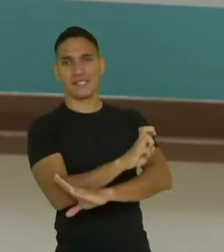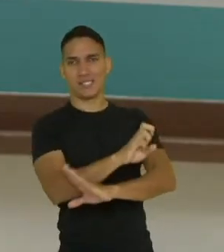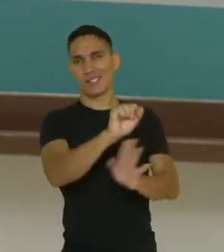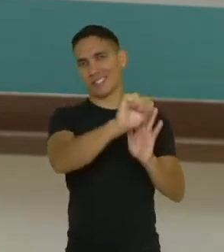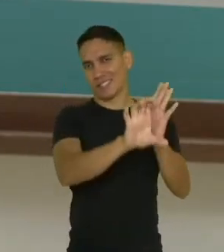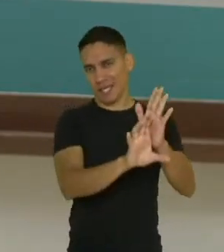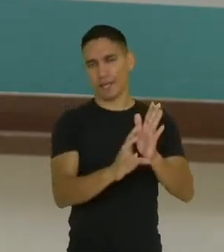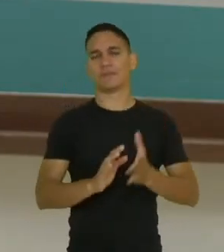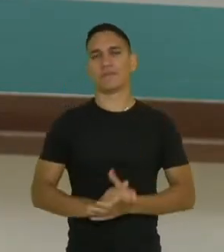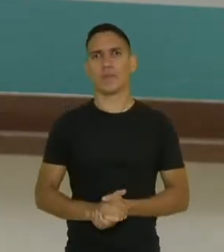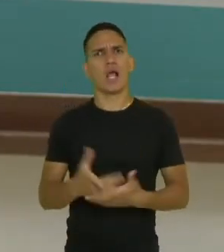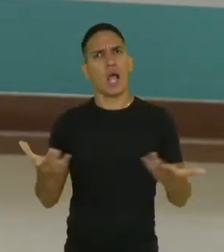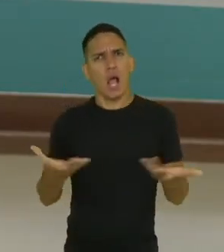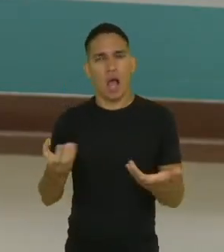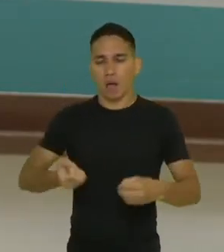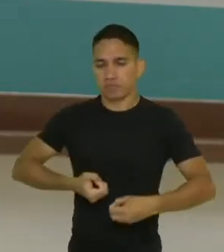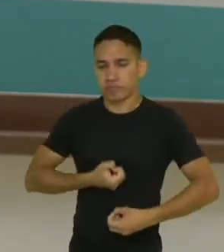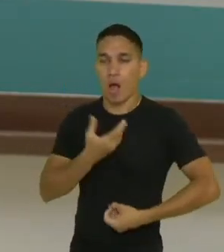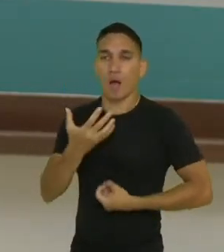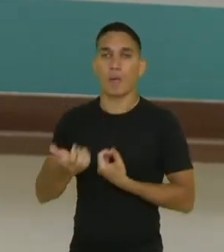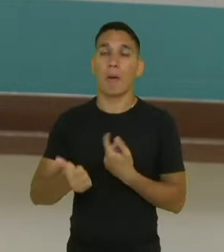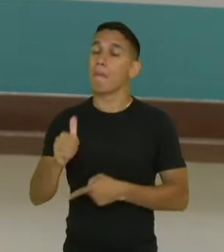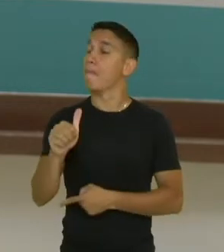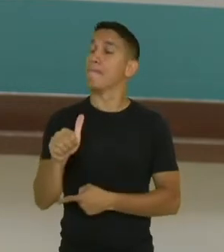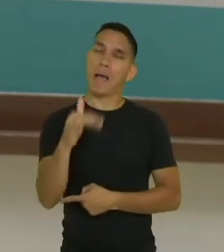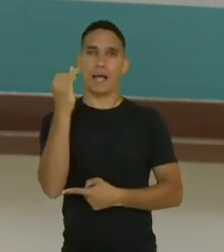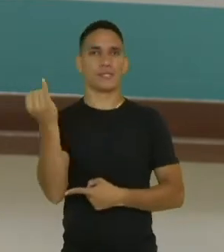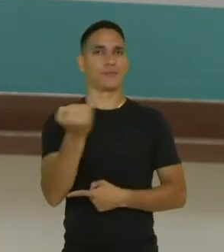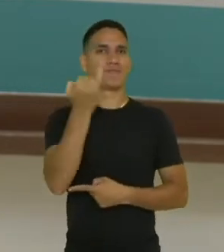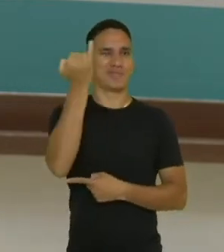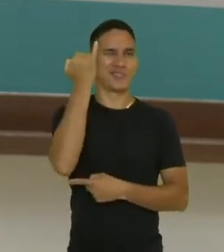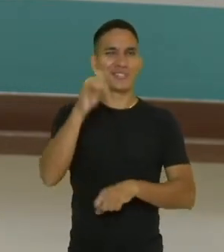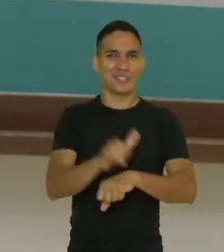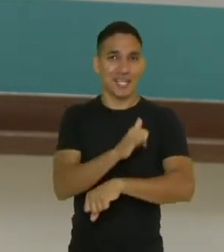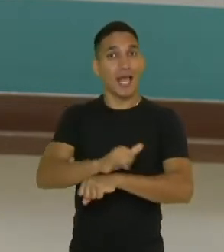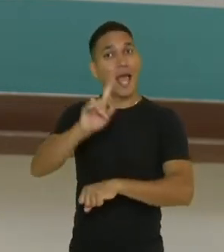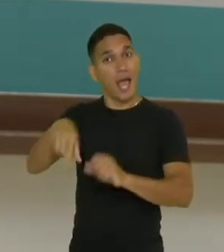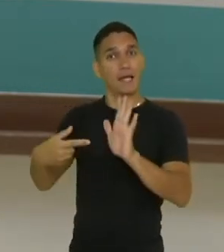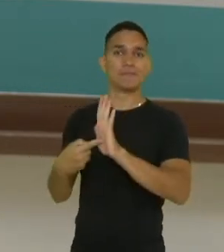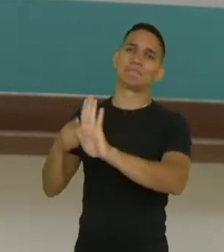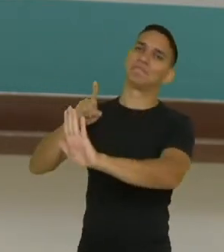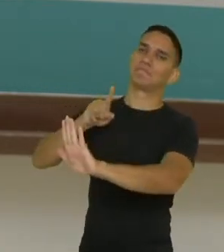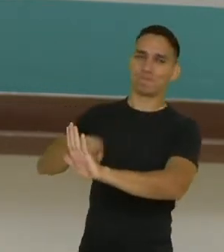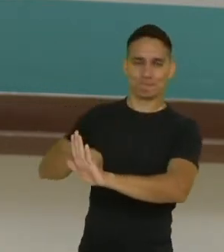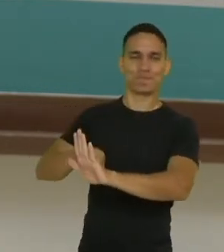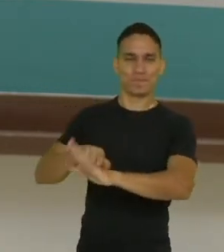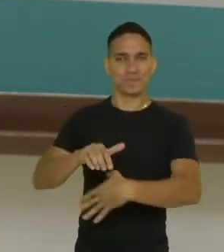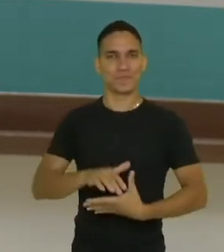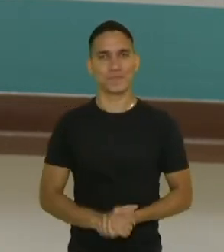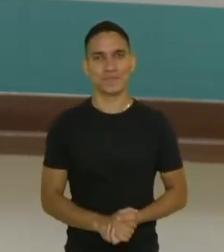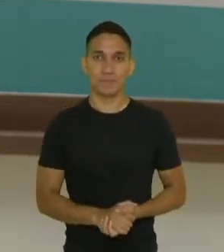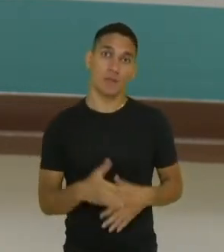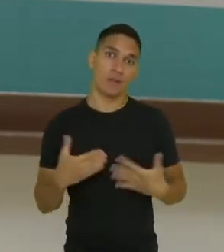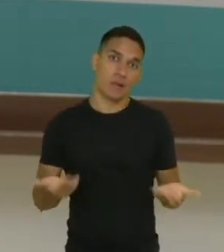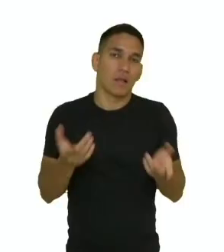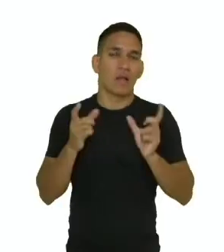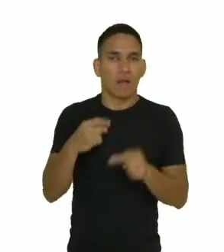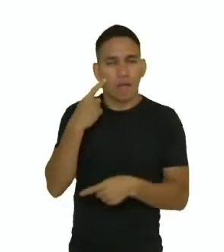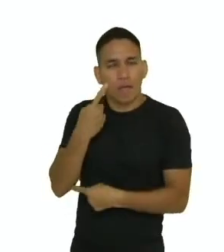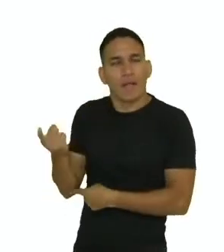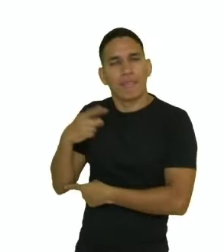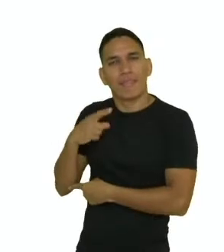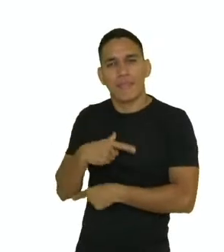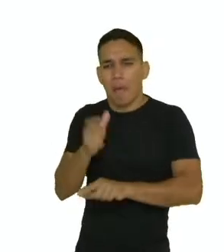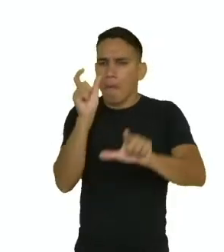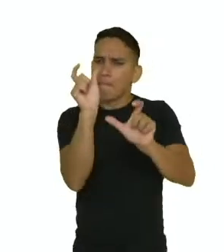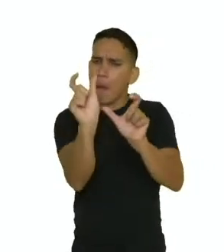poesia moderna, uma das mais importantes ferramentas é a metáfora. Olha, as palavras